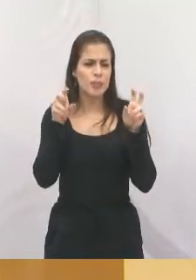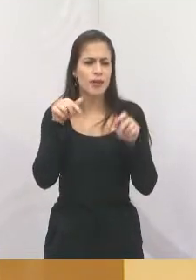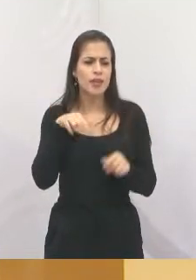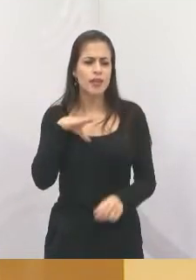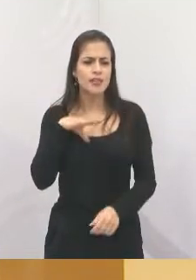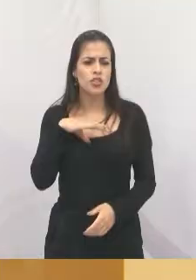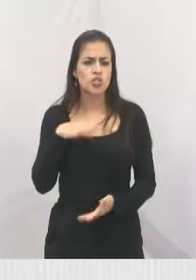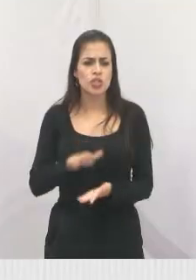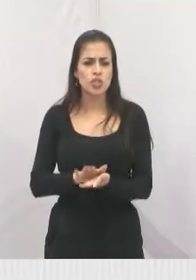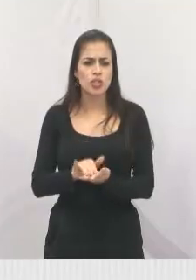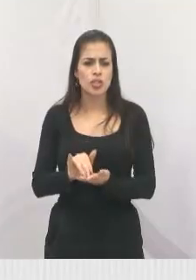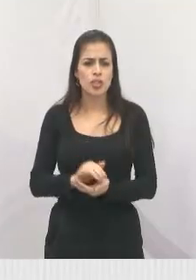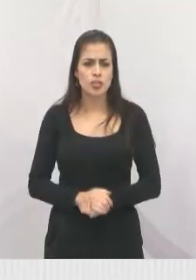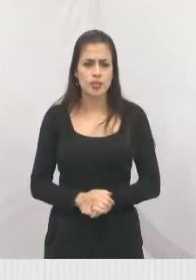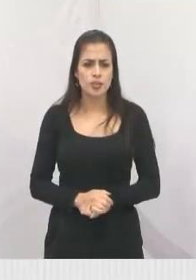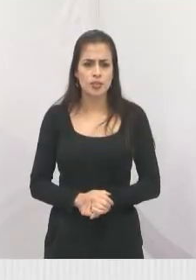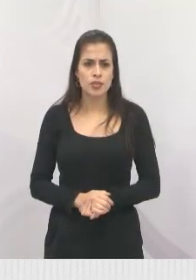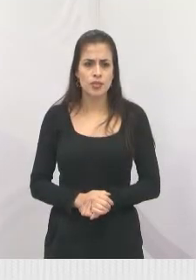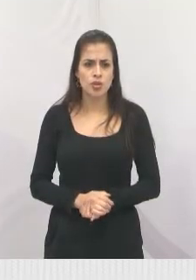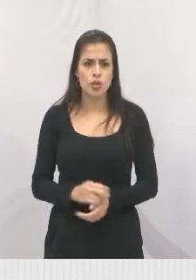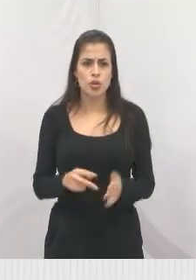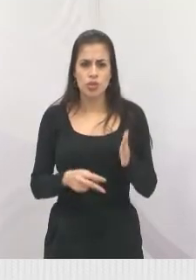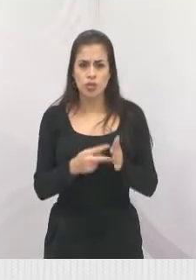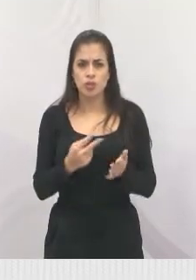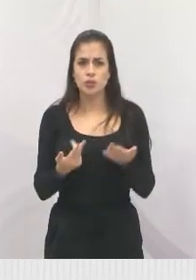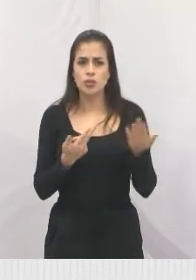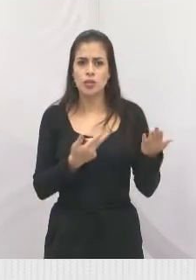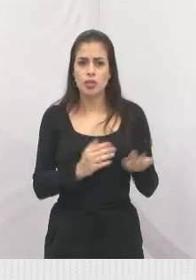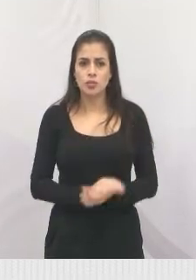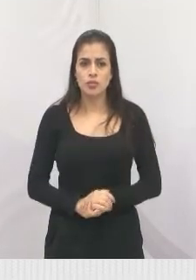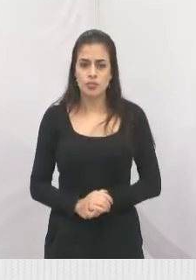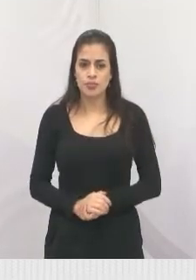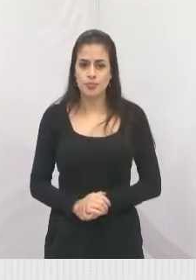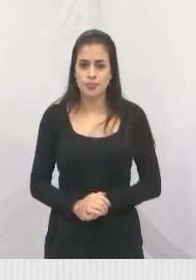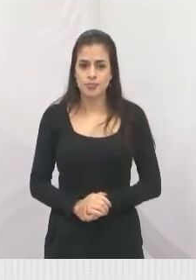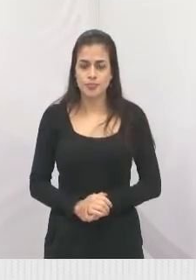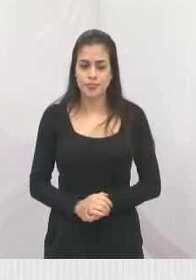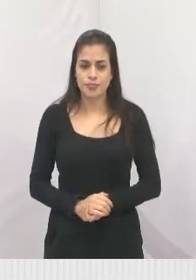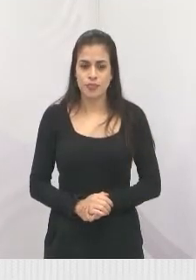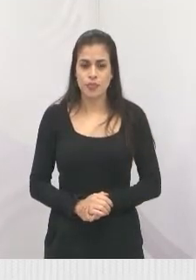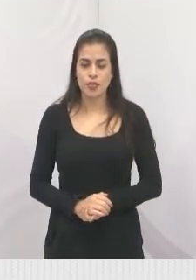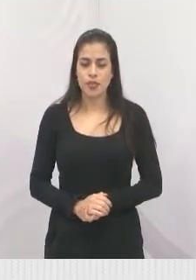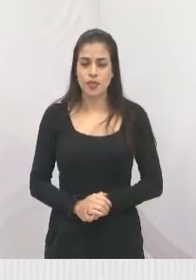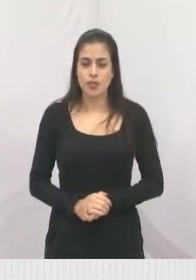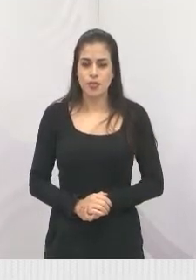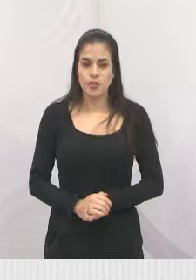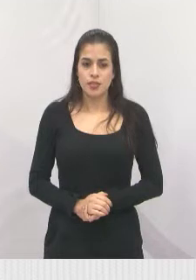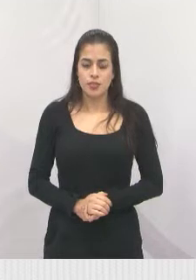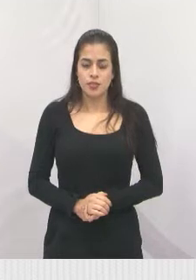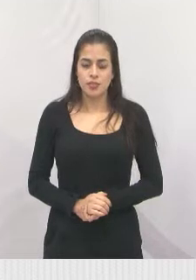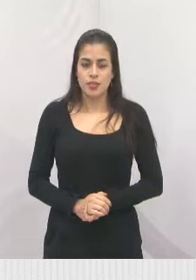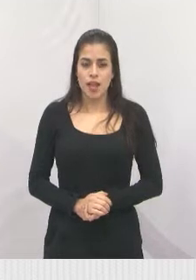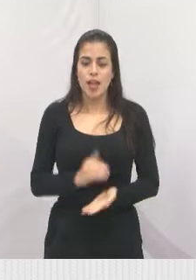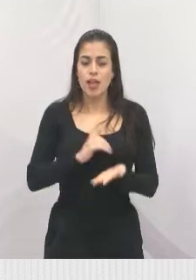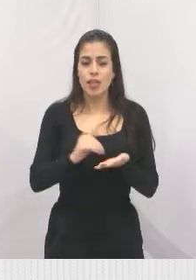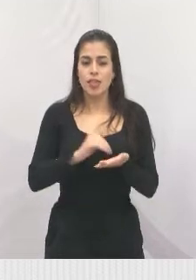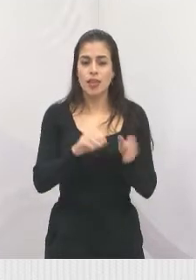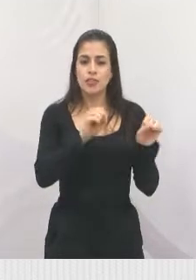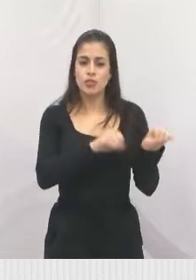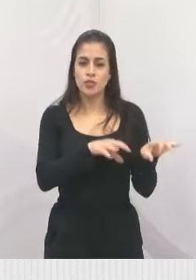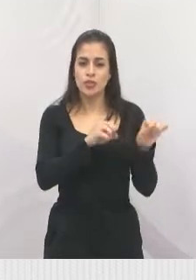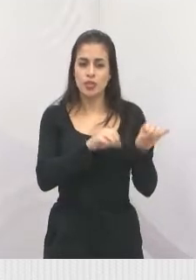Pode colocar já o segundo slide, por gentileza, onde a Secretaria de